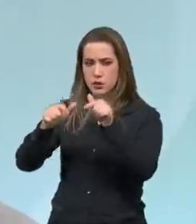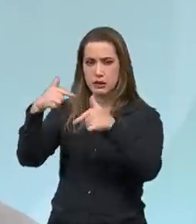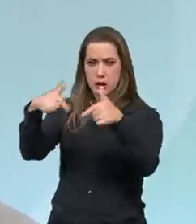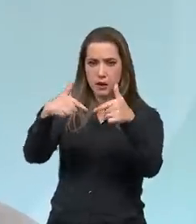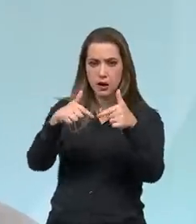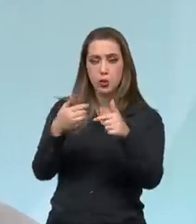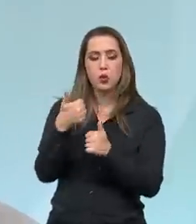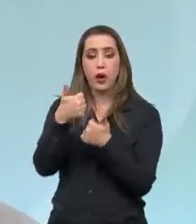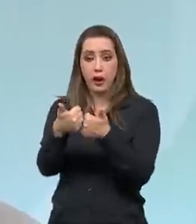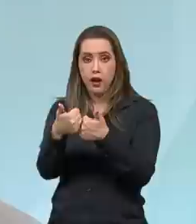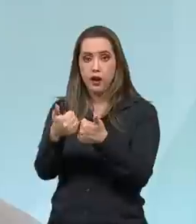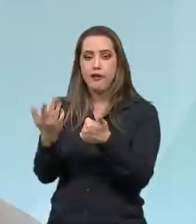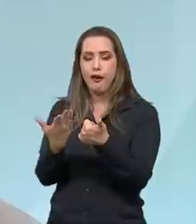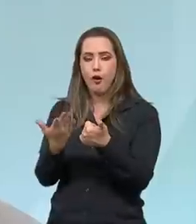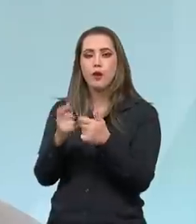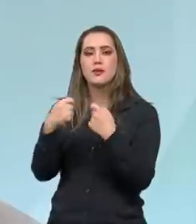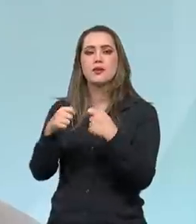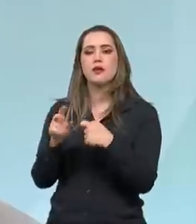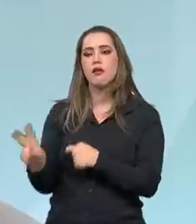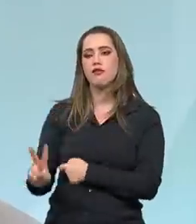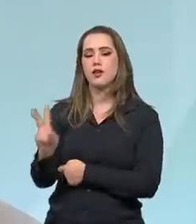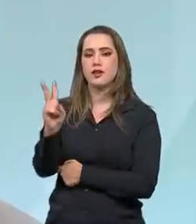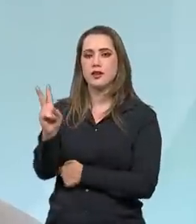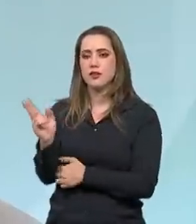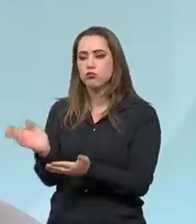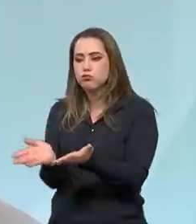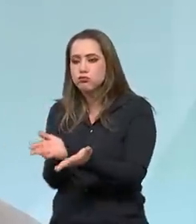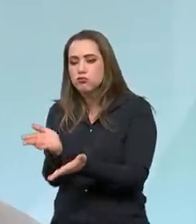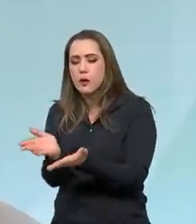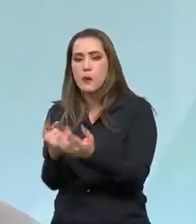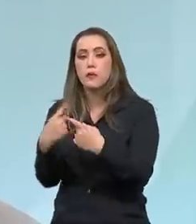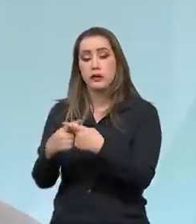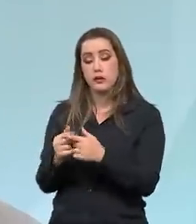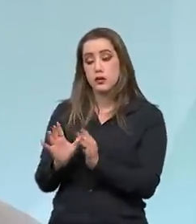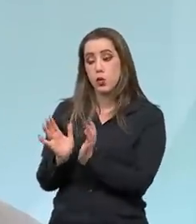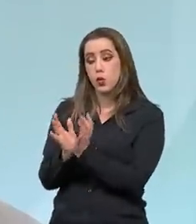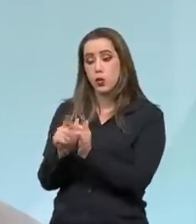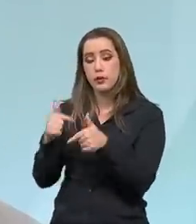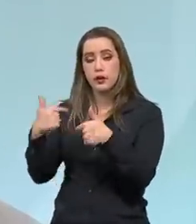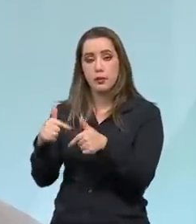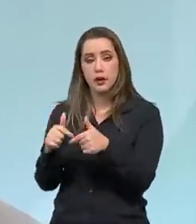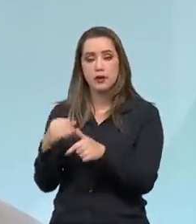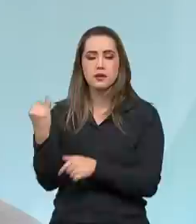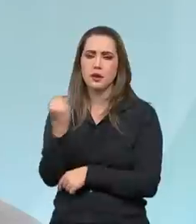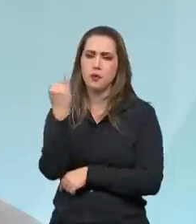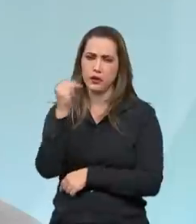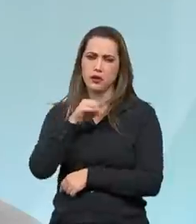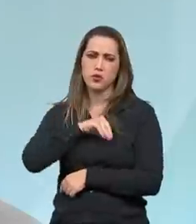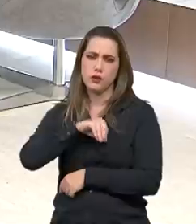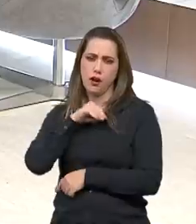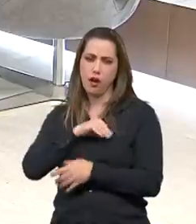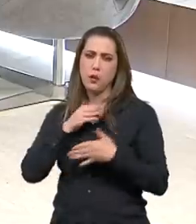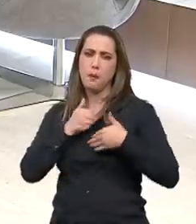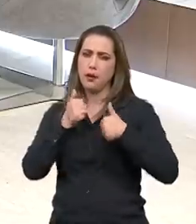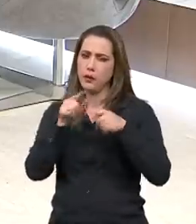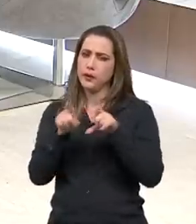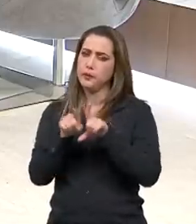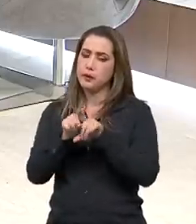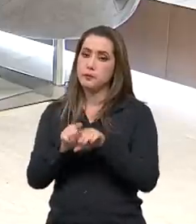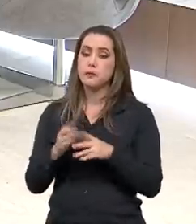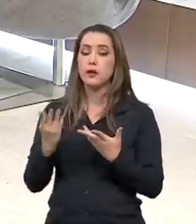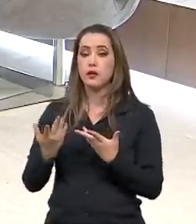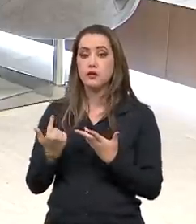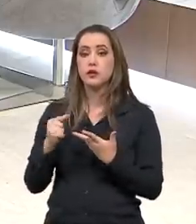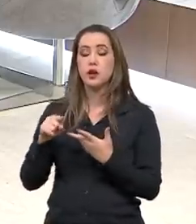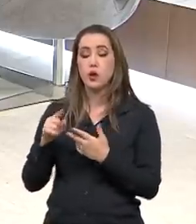vai ter uma força de trabalho empregada, uma força de trabalho produtiva, e isso vai refletir no salário delas. Então, essa é a ideia. É um